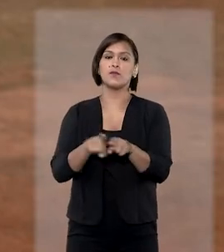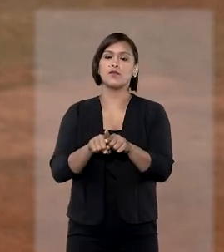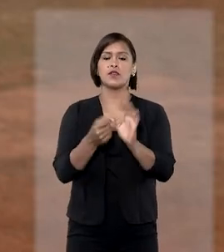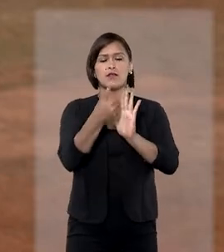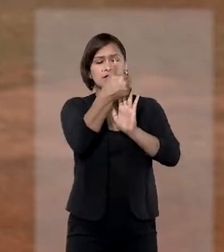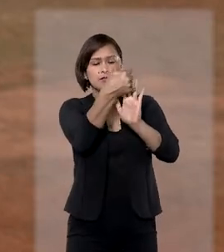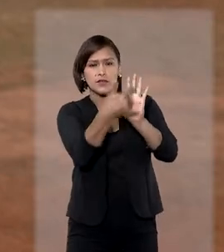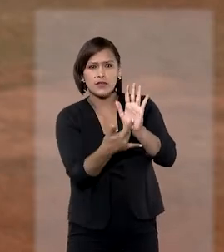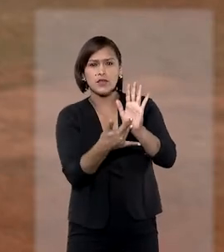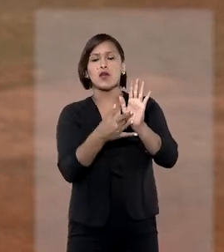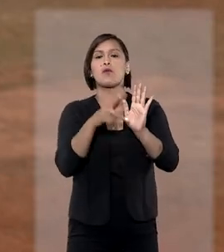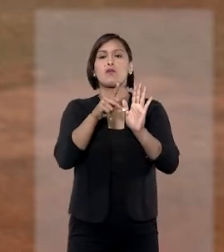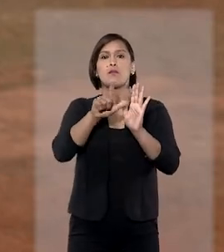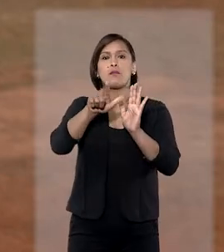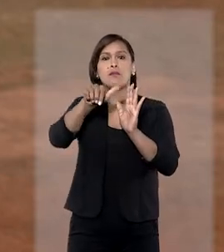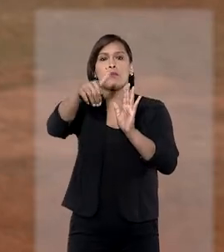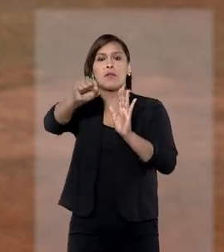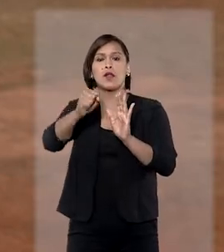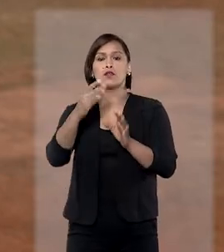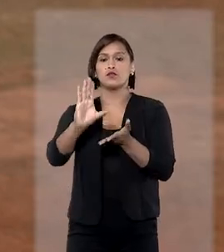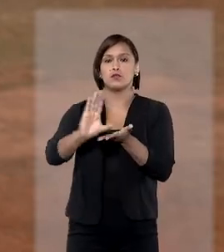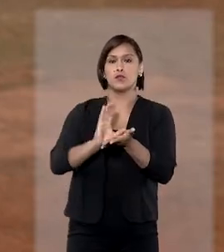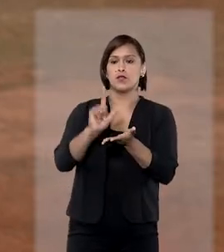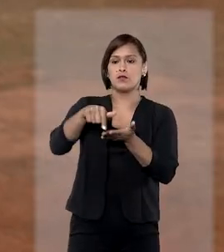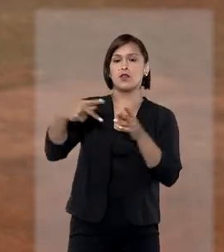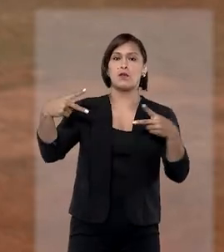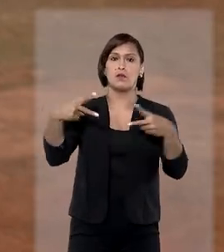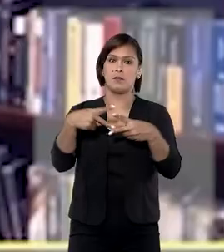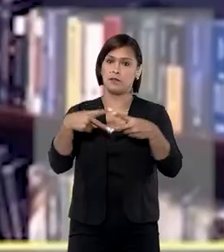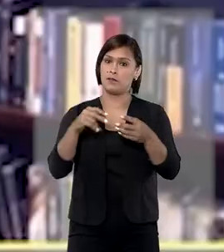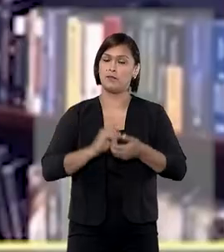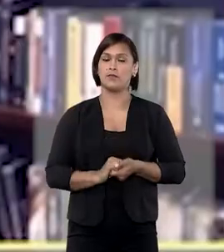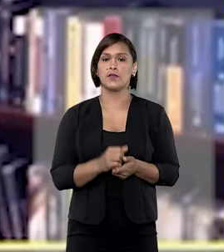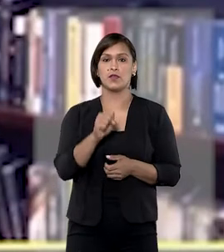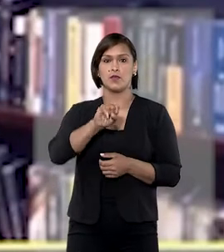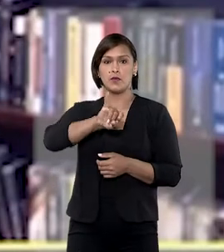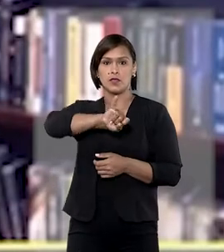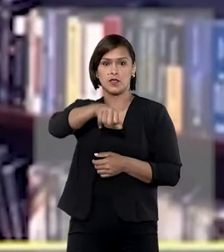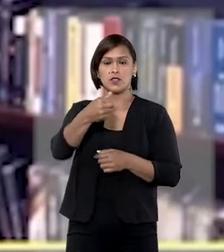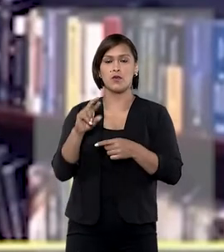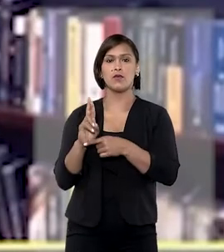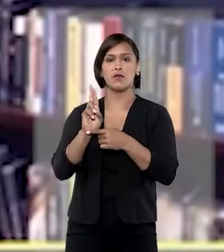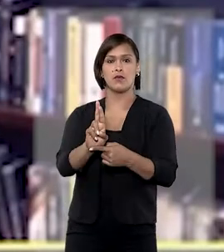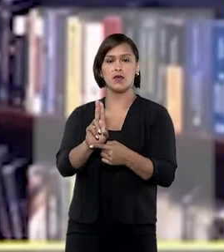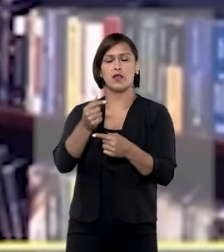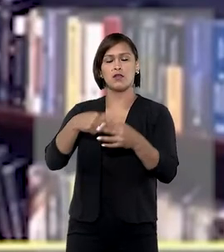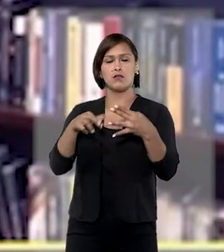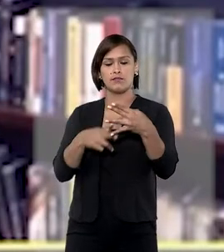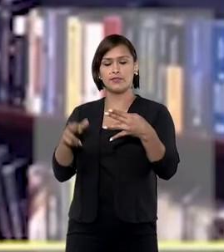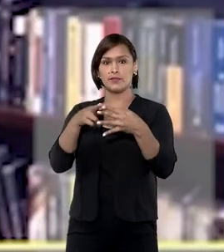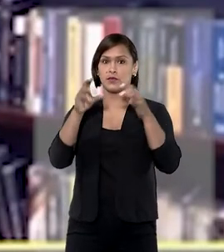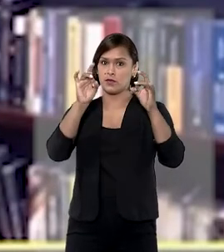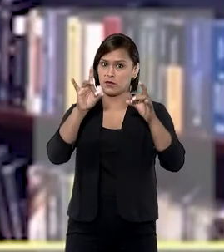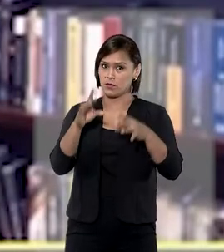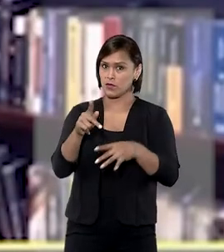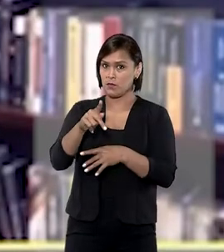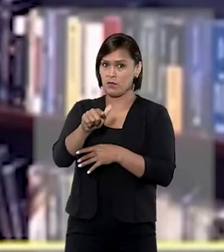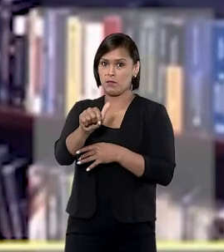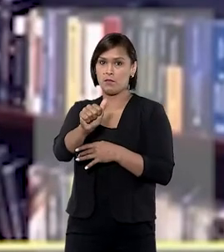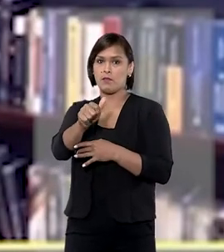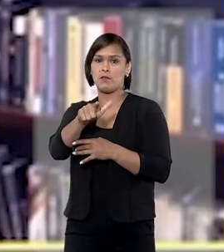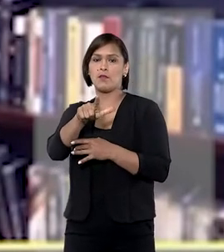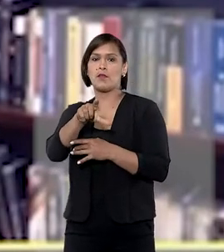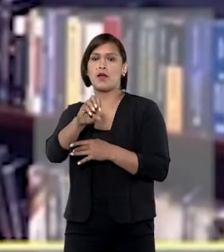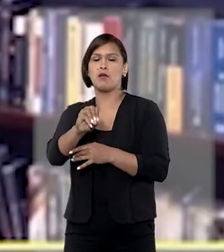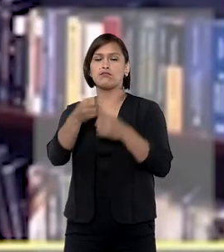que dispõe sobre os planos de benefício da Previdência Social. No STJ, o relator do recurso especial, o ministro Paulo